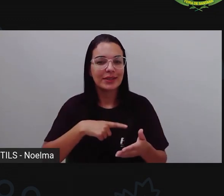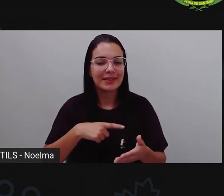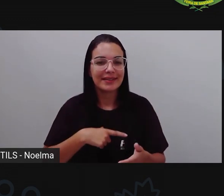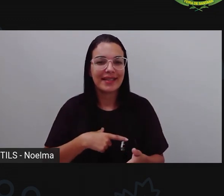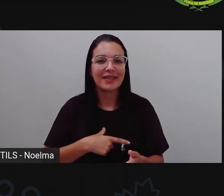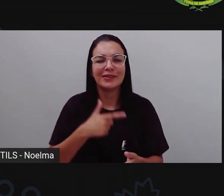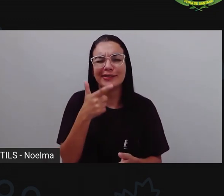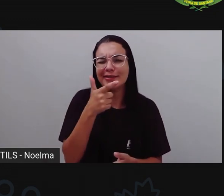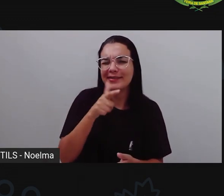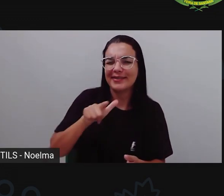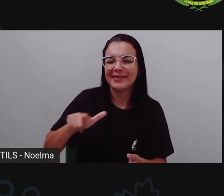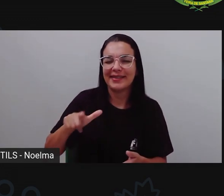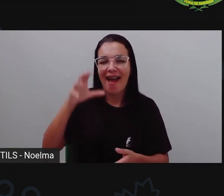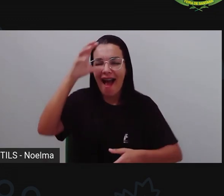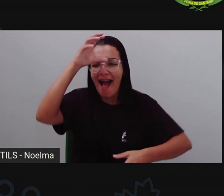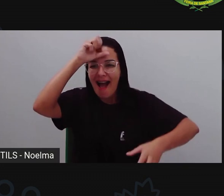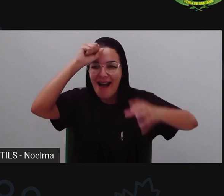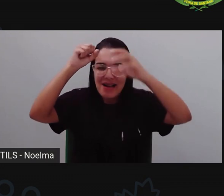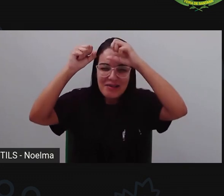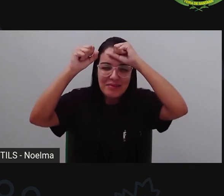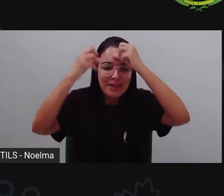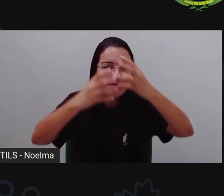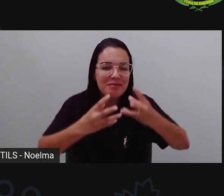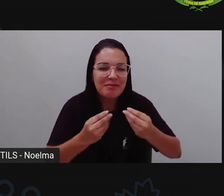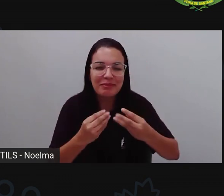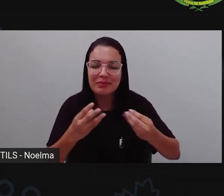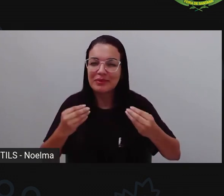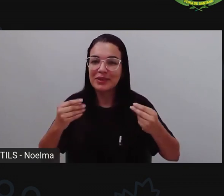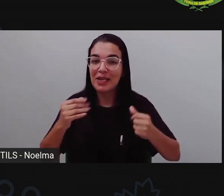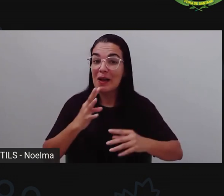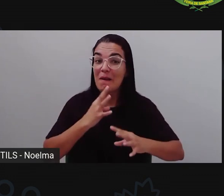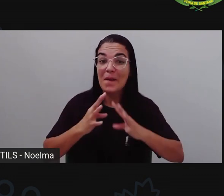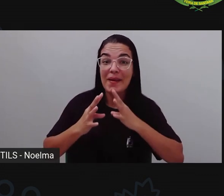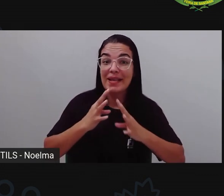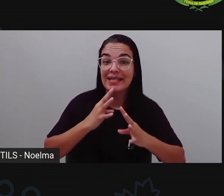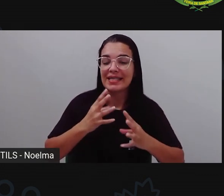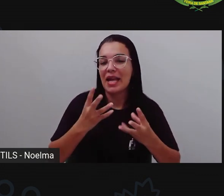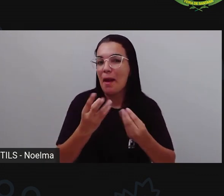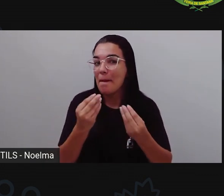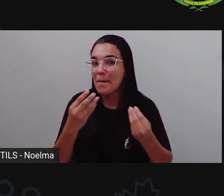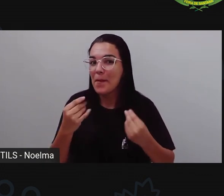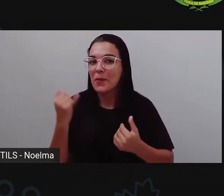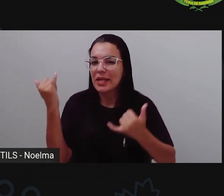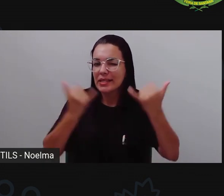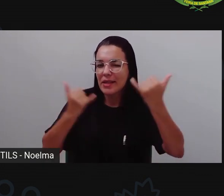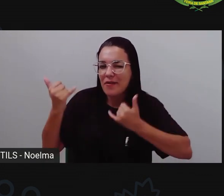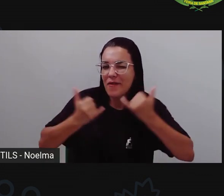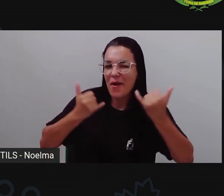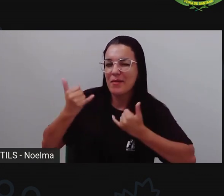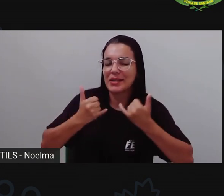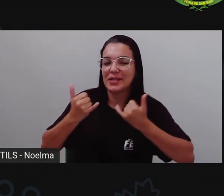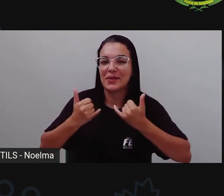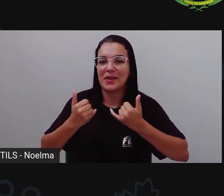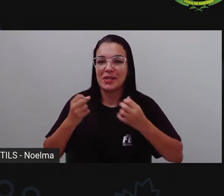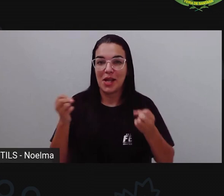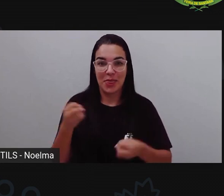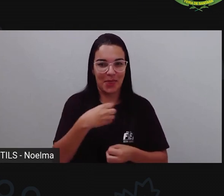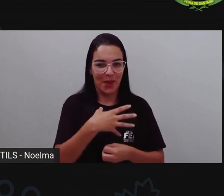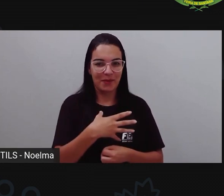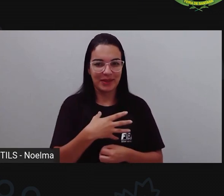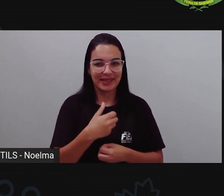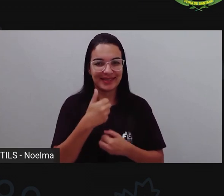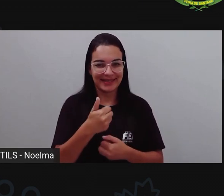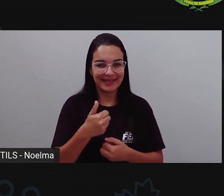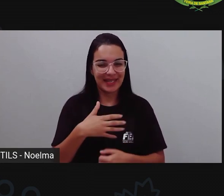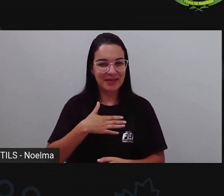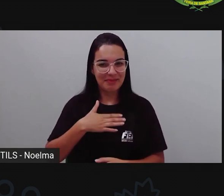de muita aprendizagem, onde vamos conhecer várias informações novas, tá? Então, me